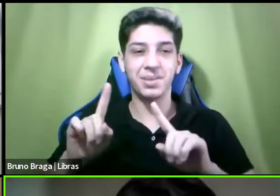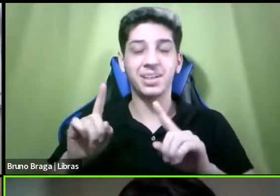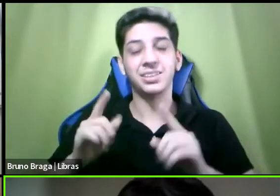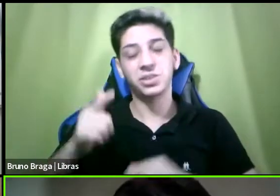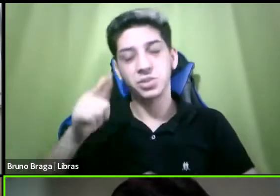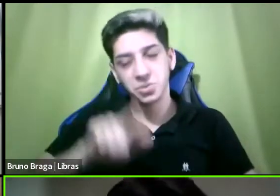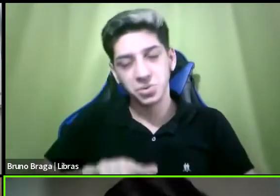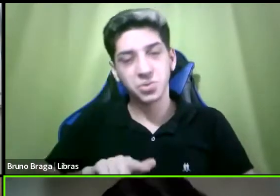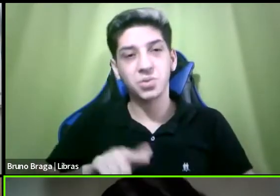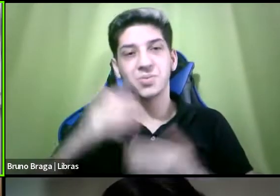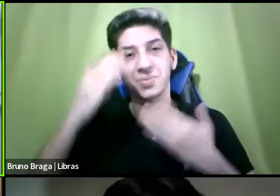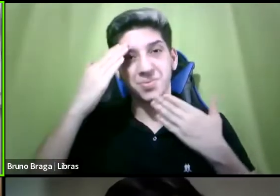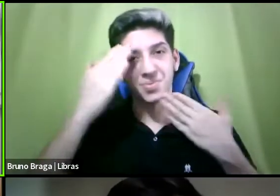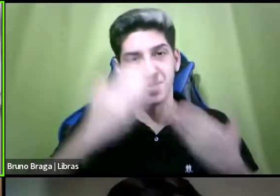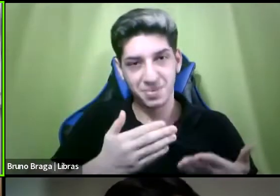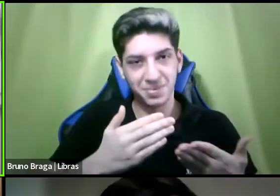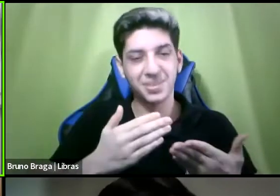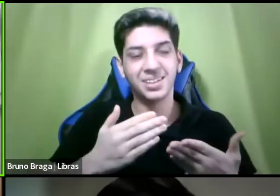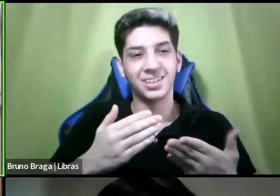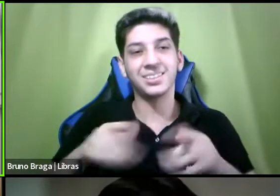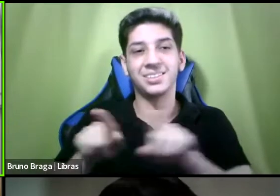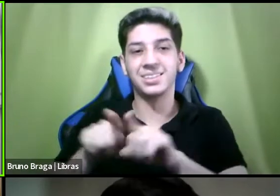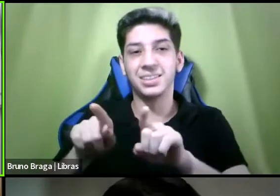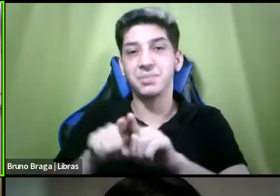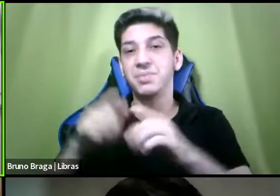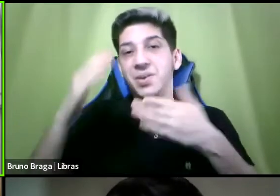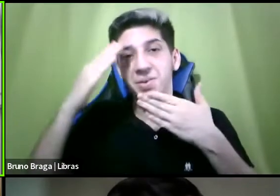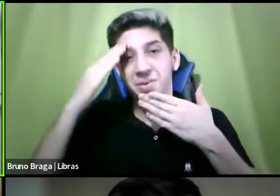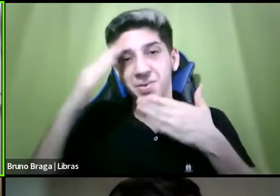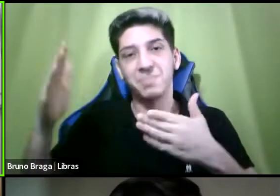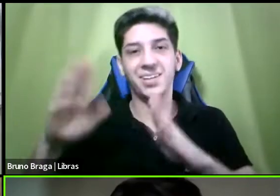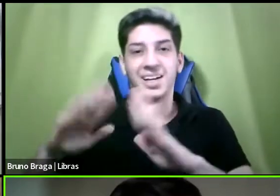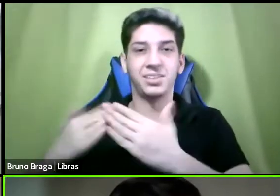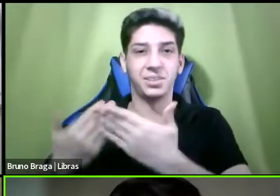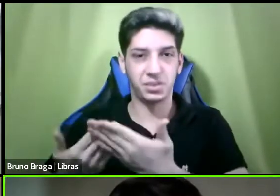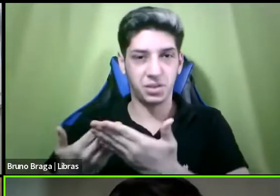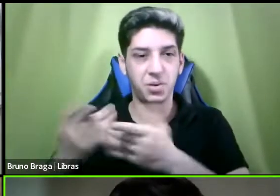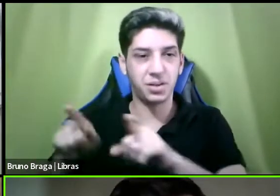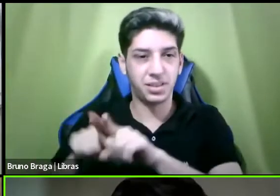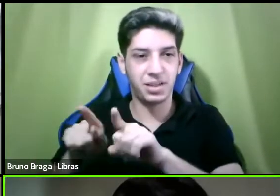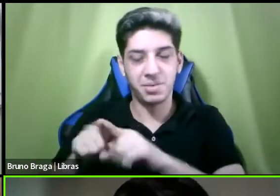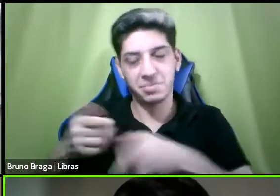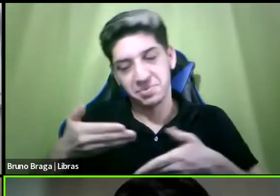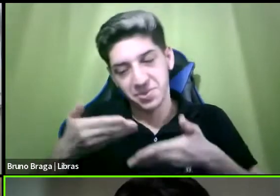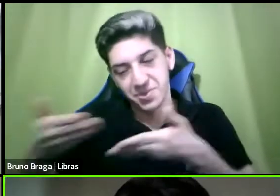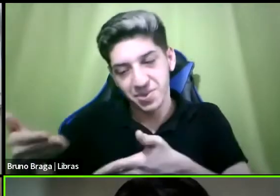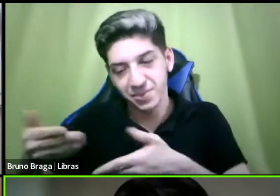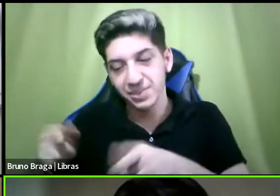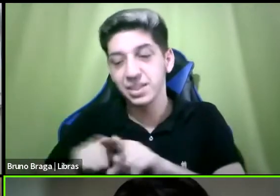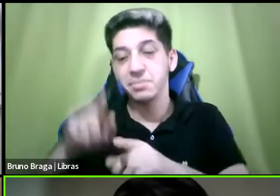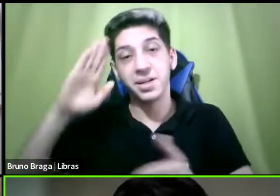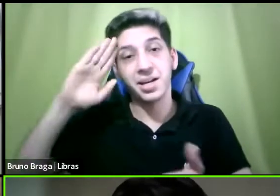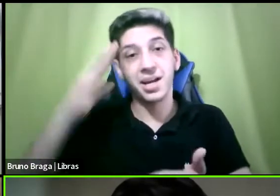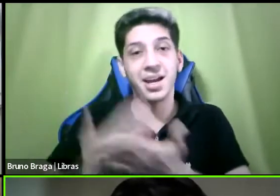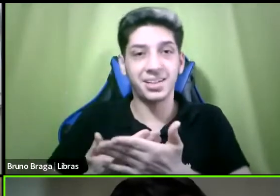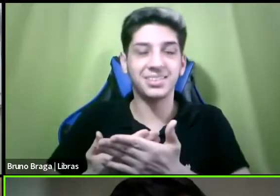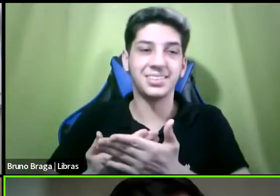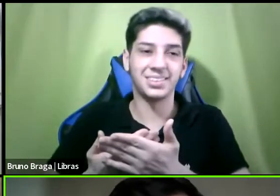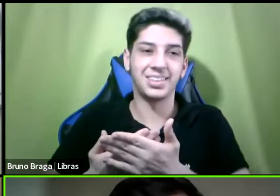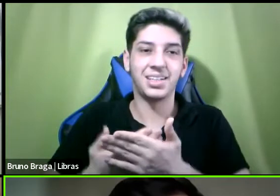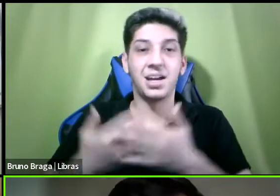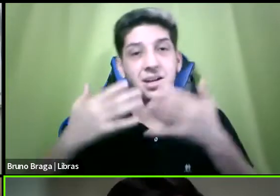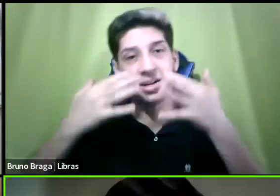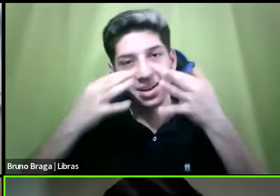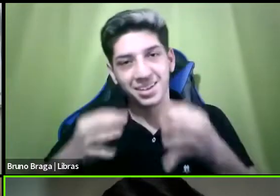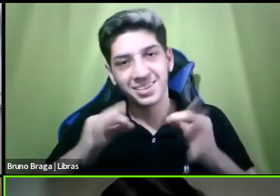vez te agradecer e agradecer toda a escola né pelo convite pela confiança atenção e tudo